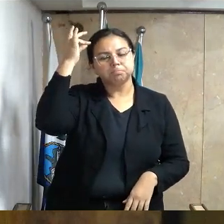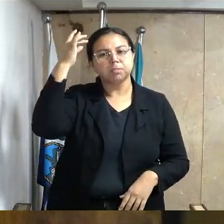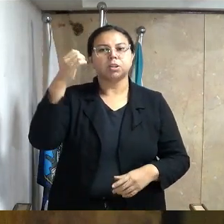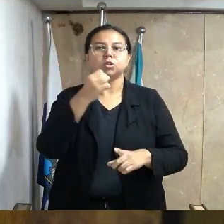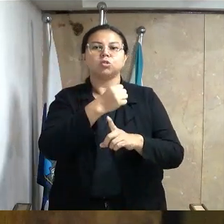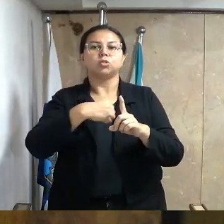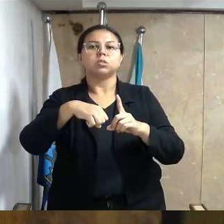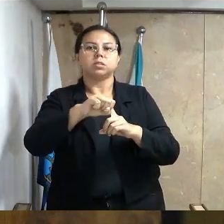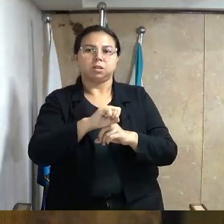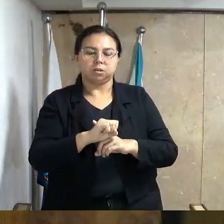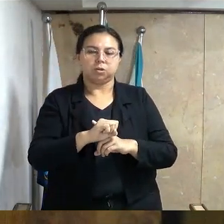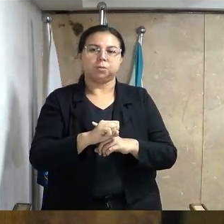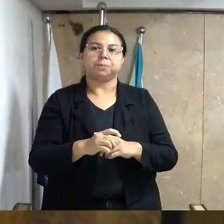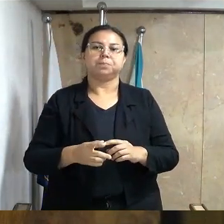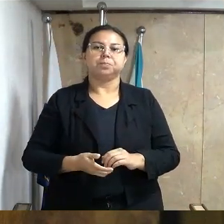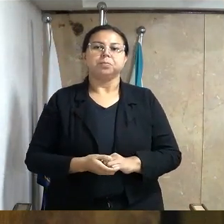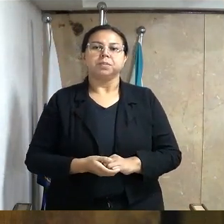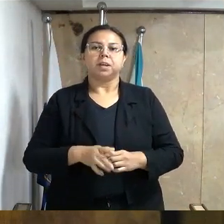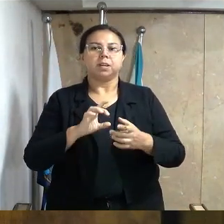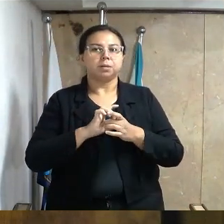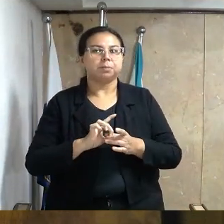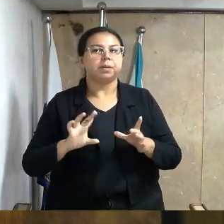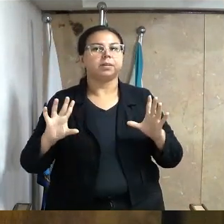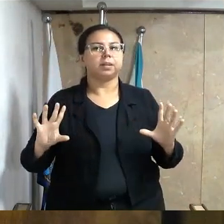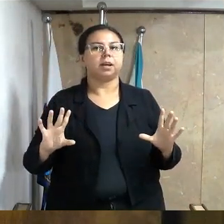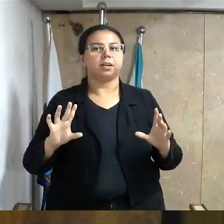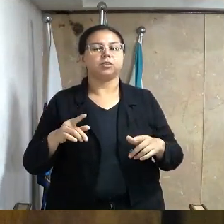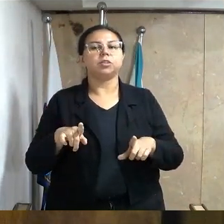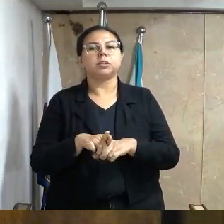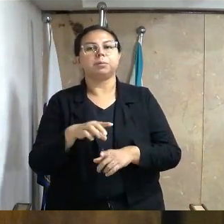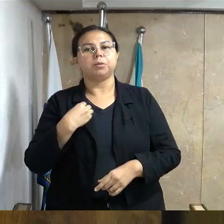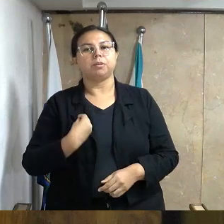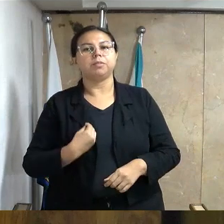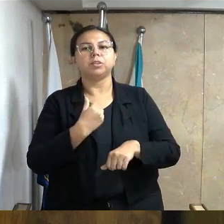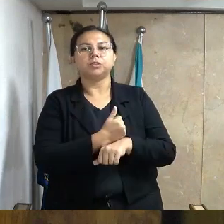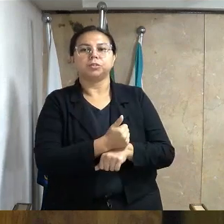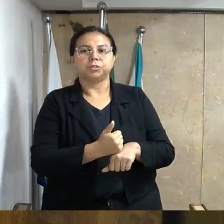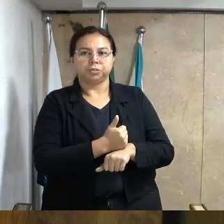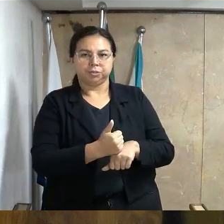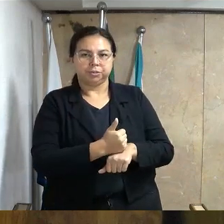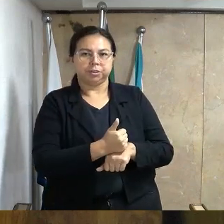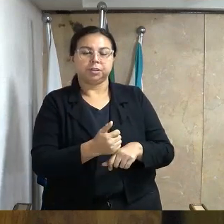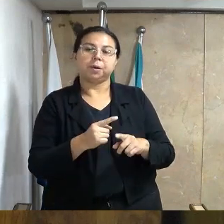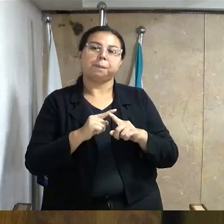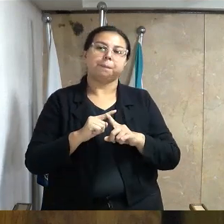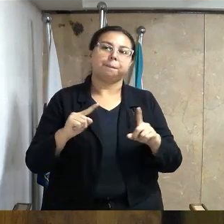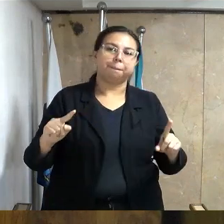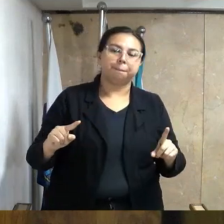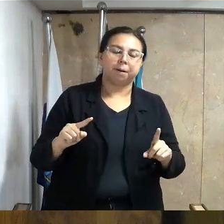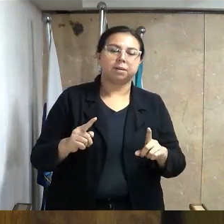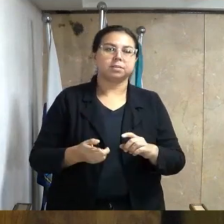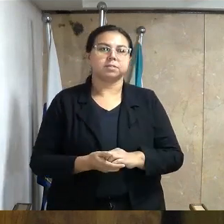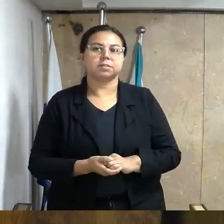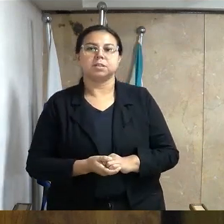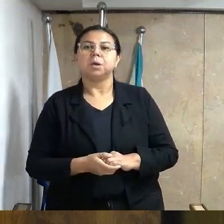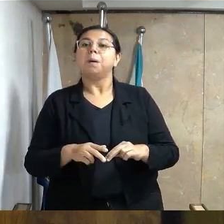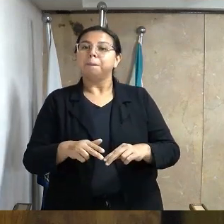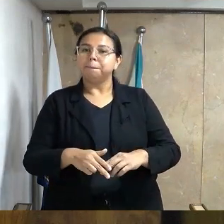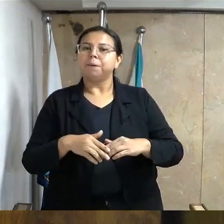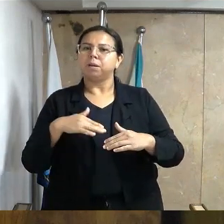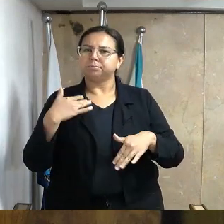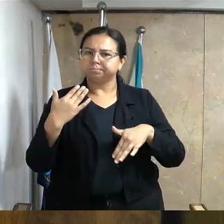social, em condições de liberdade e de dignidade. No entanto, apesar dos avanços